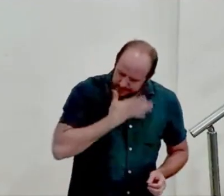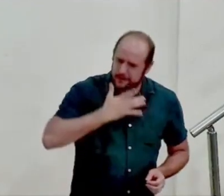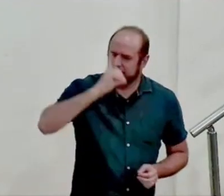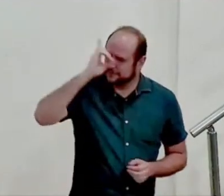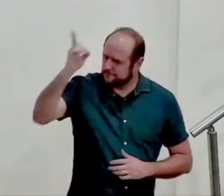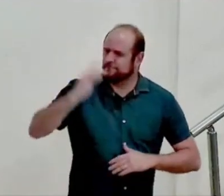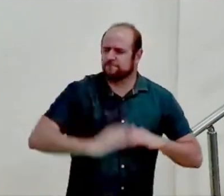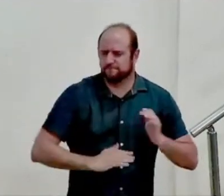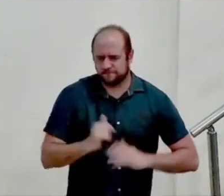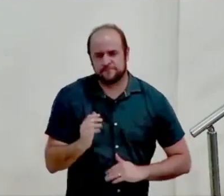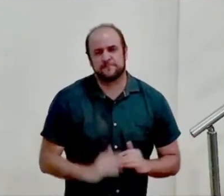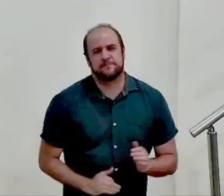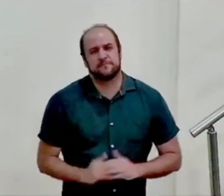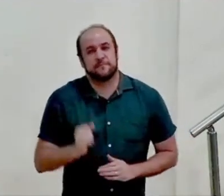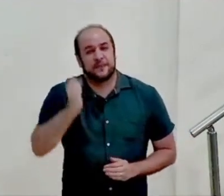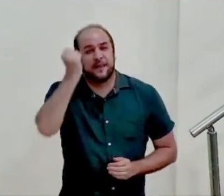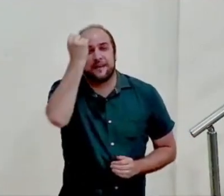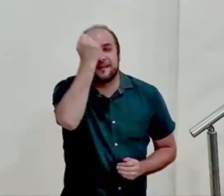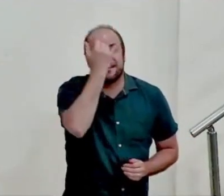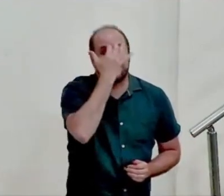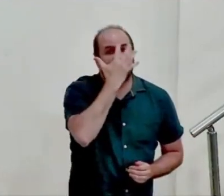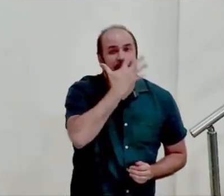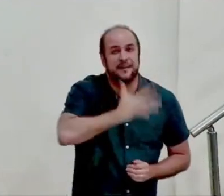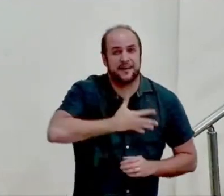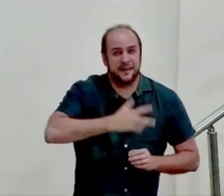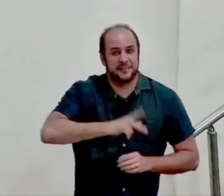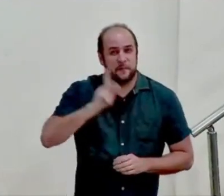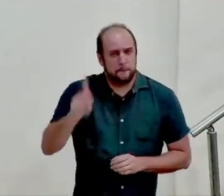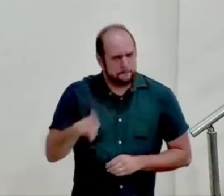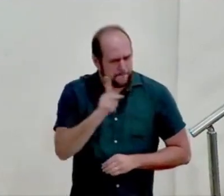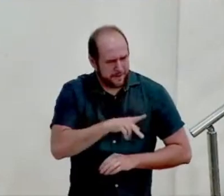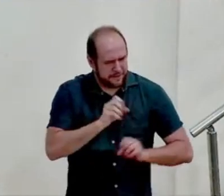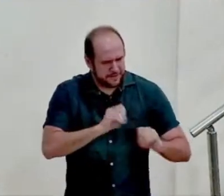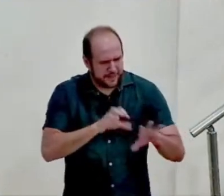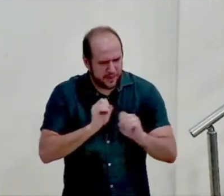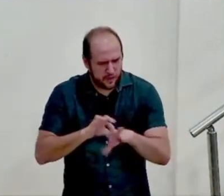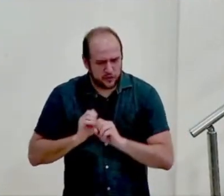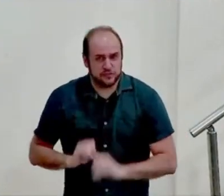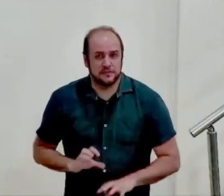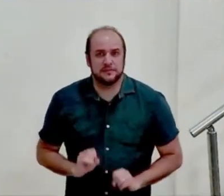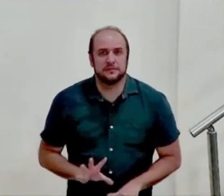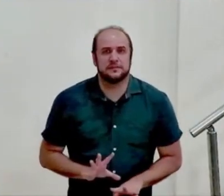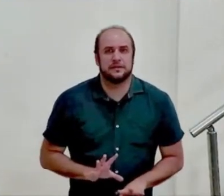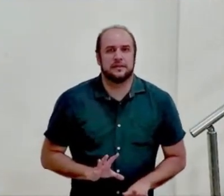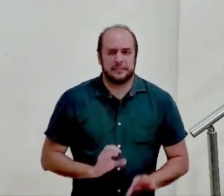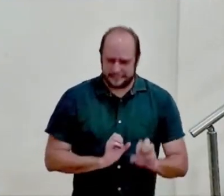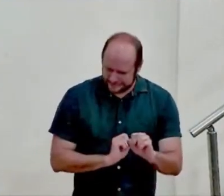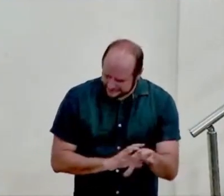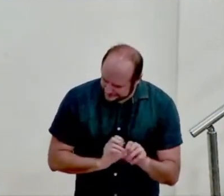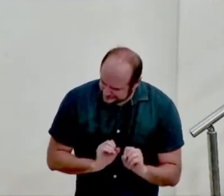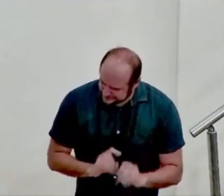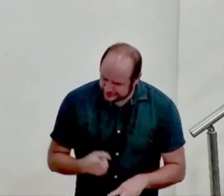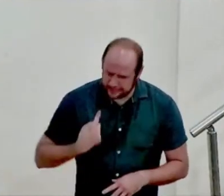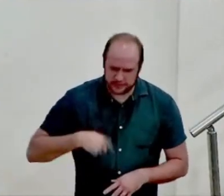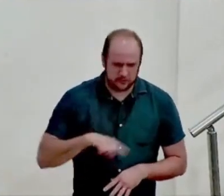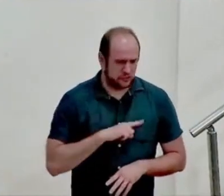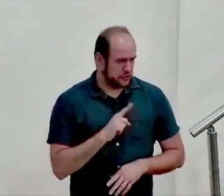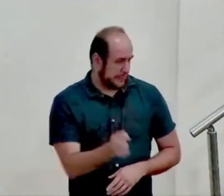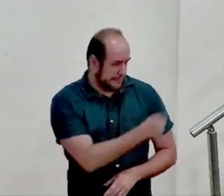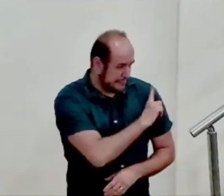a graça ela é pedagógica para me ensinar a dizer não ao pecado